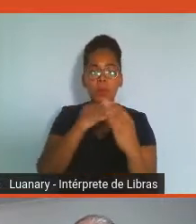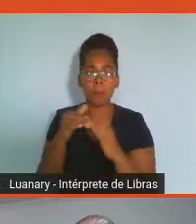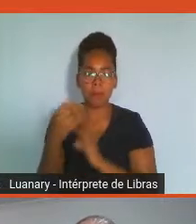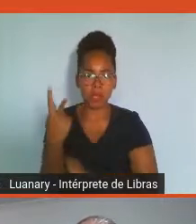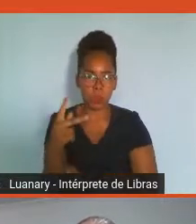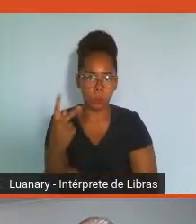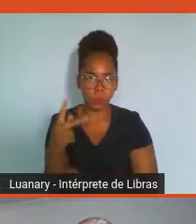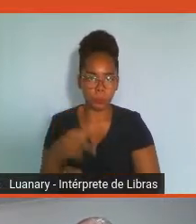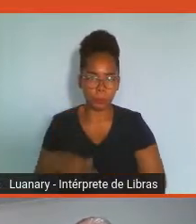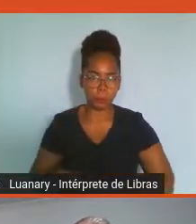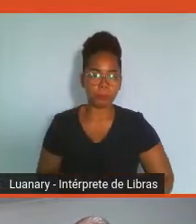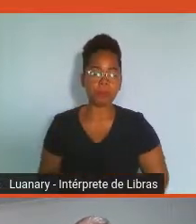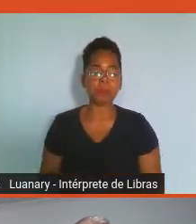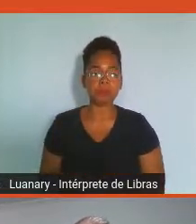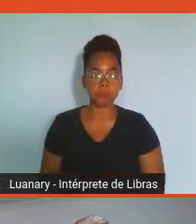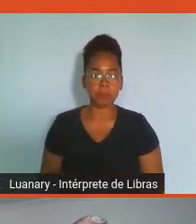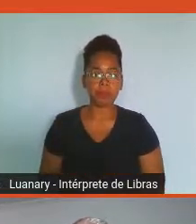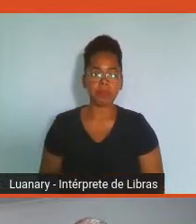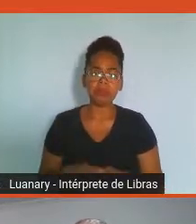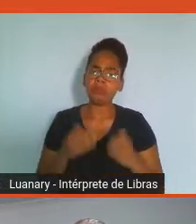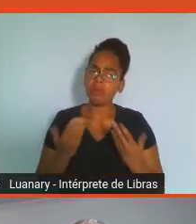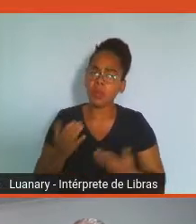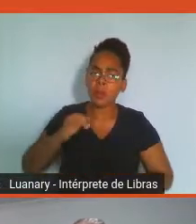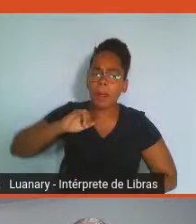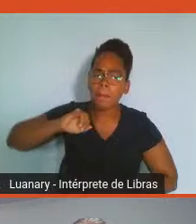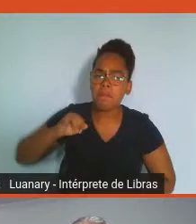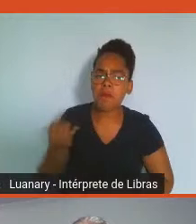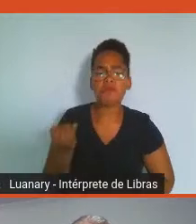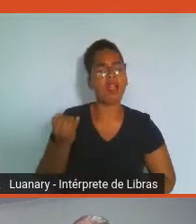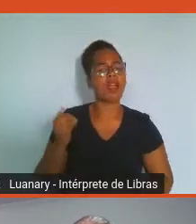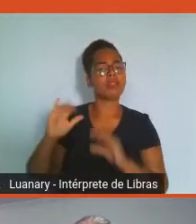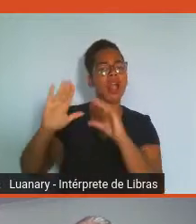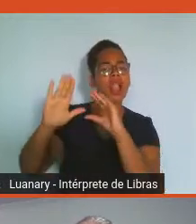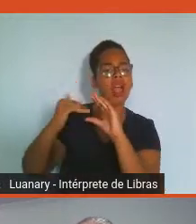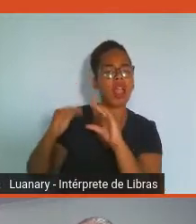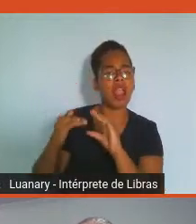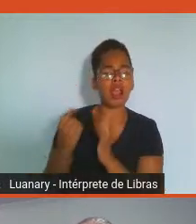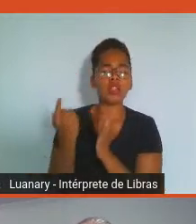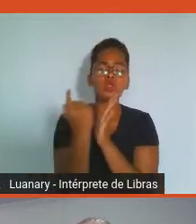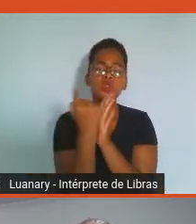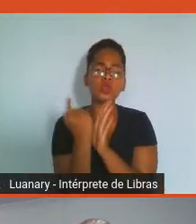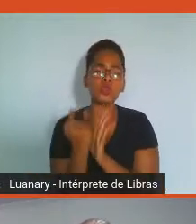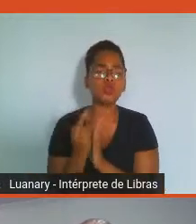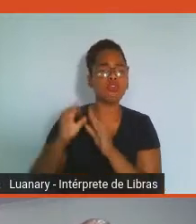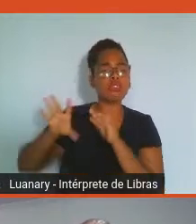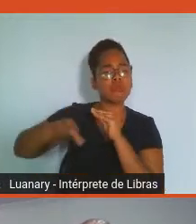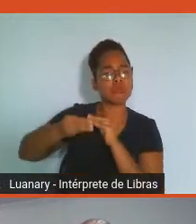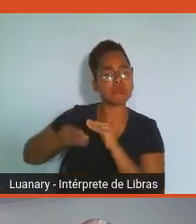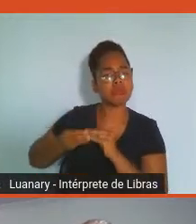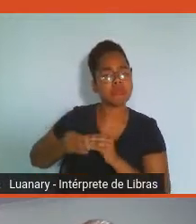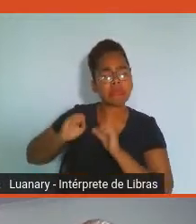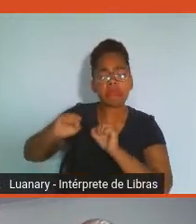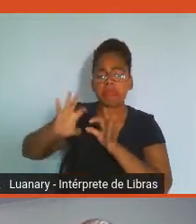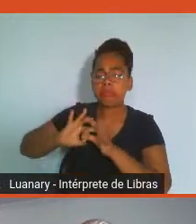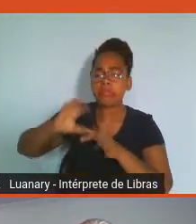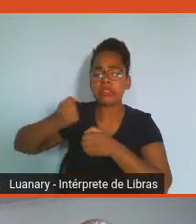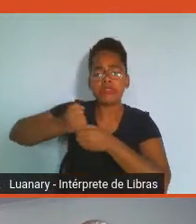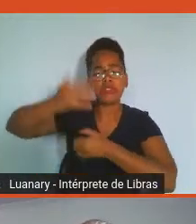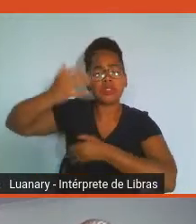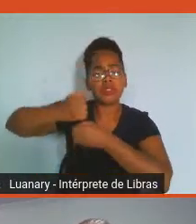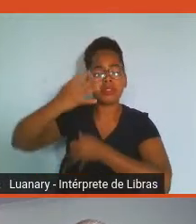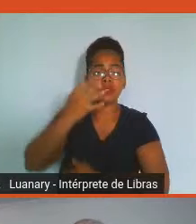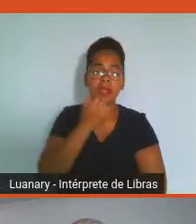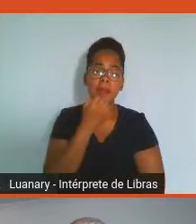Então, interajam, participem, tirem suas dúvidas. Boa palestra a todos.